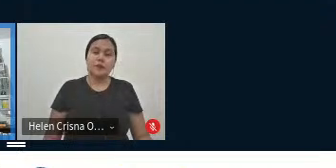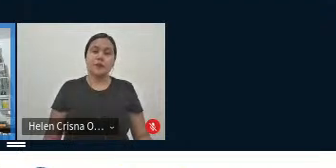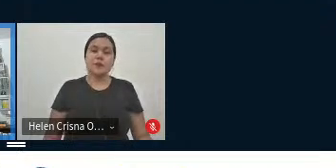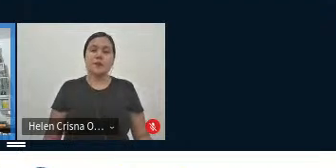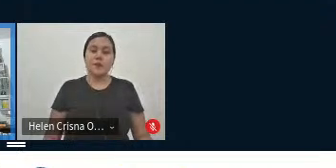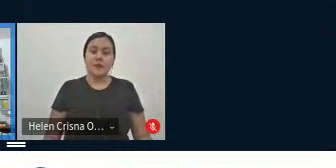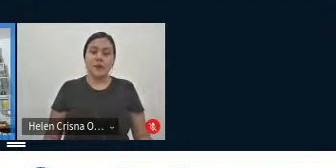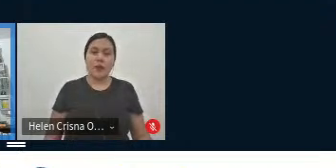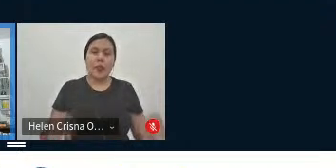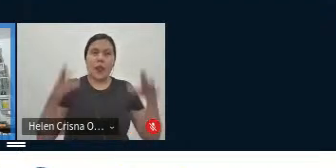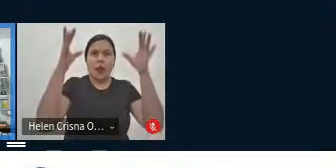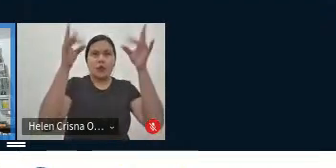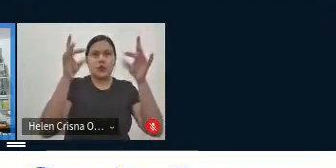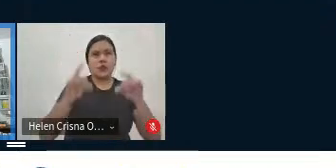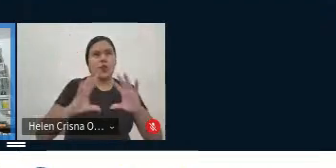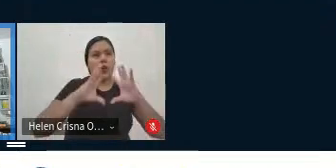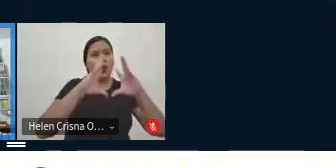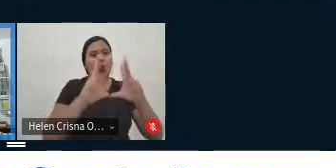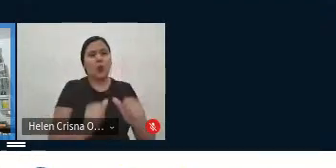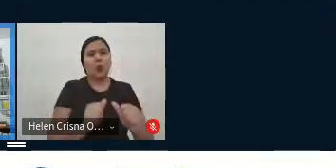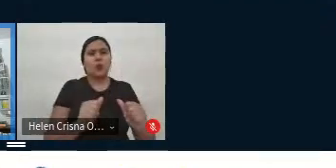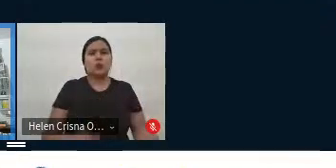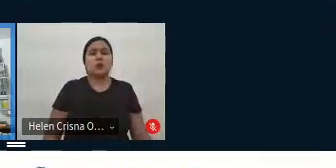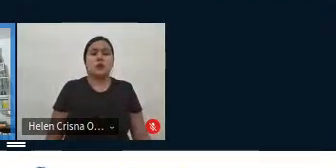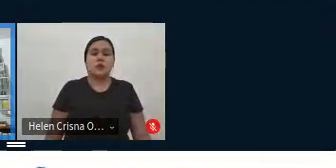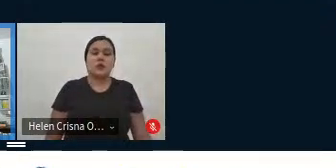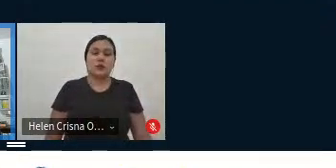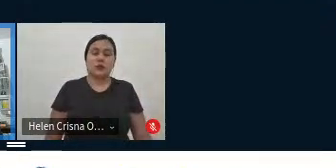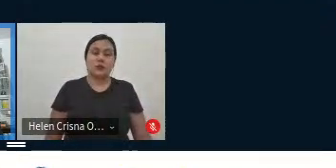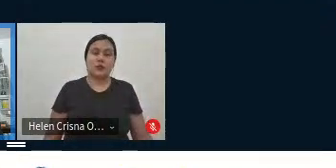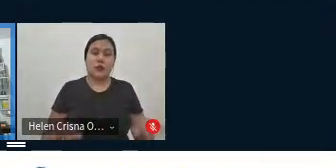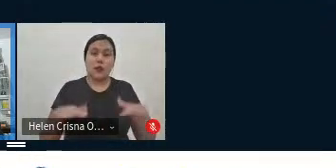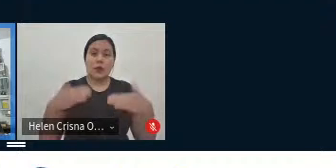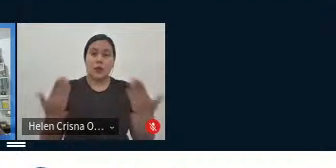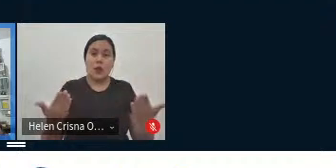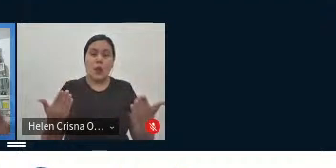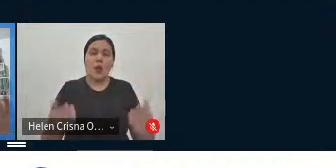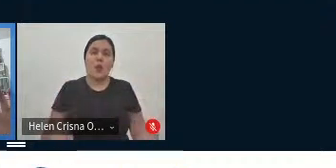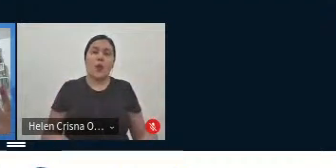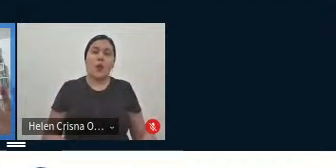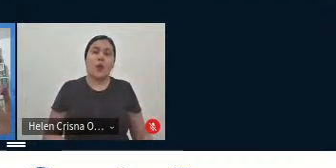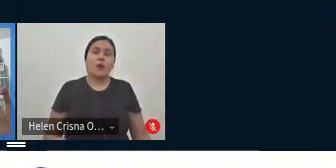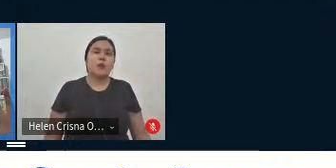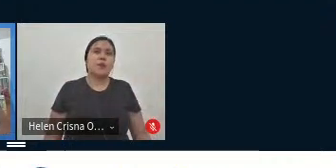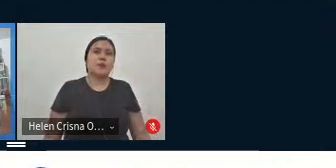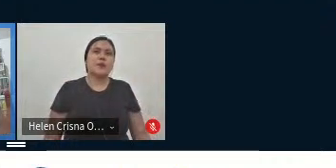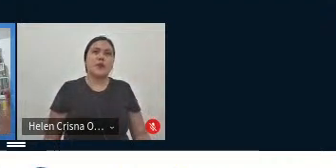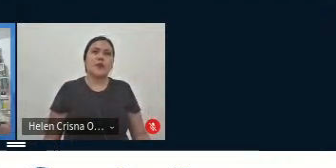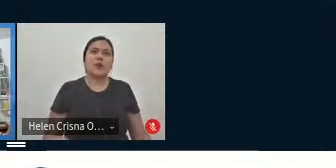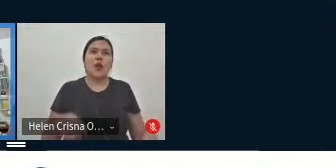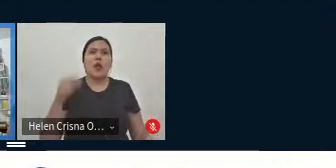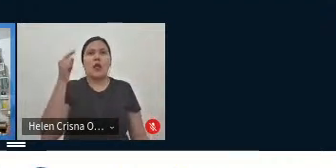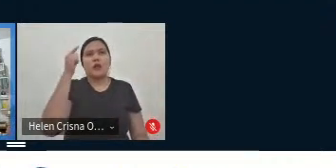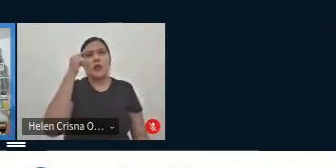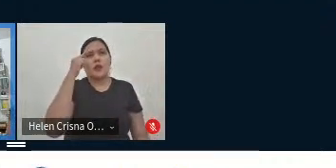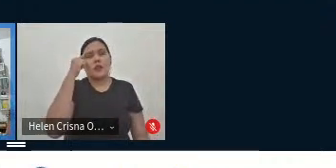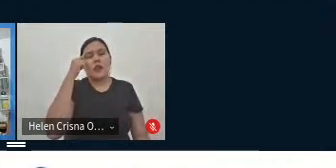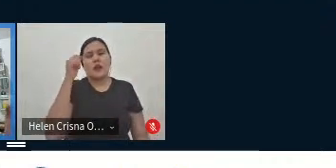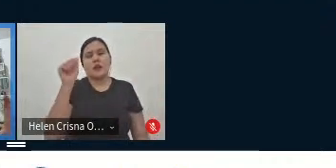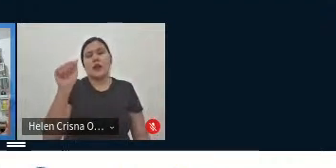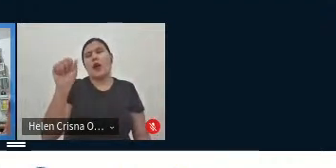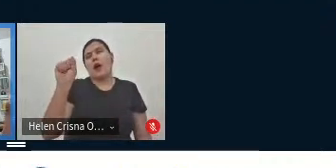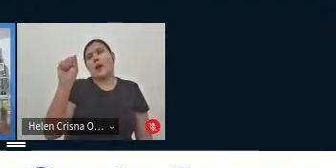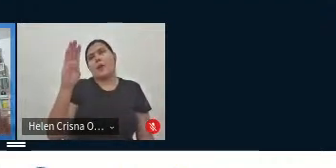a estrutura do todo. Então, quando você lida com essa ideia dessa abstração,